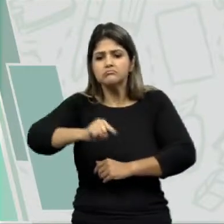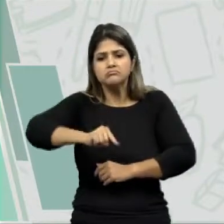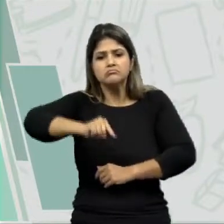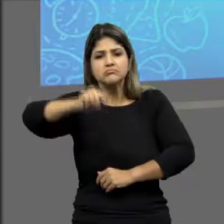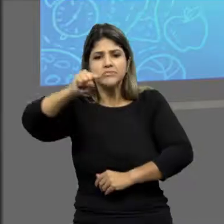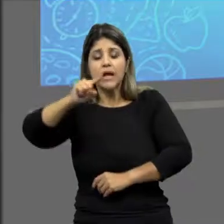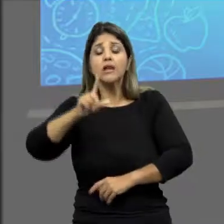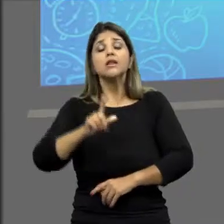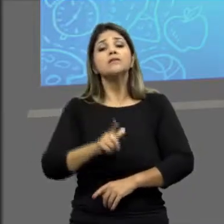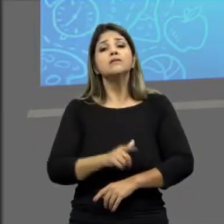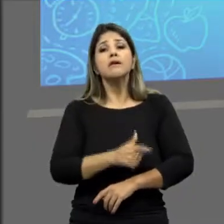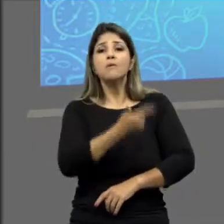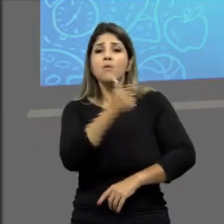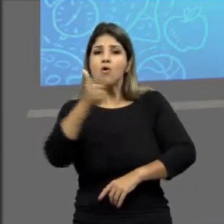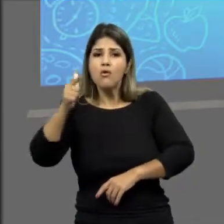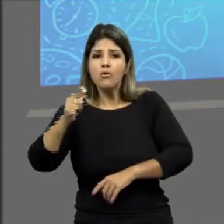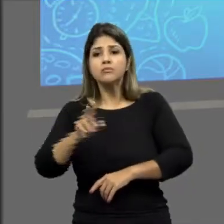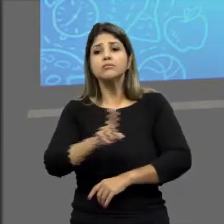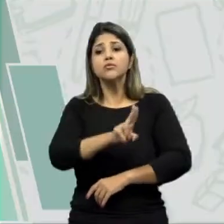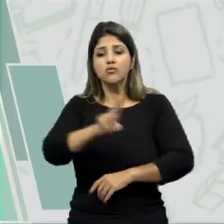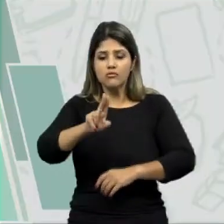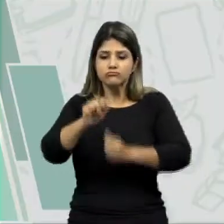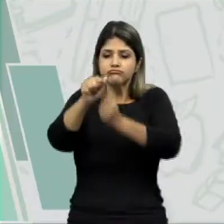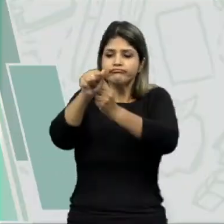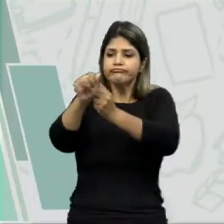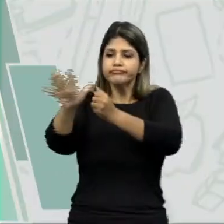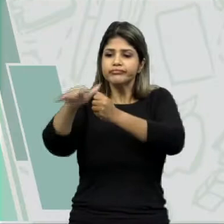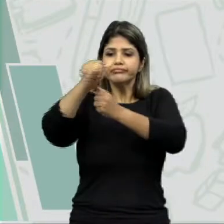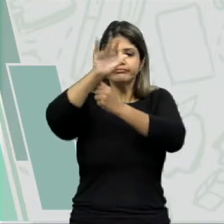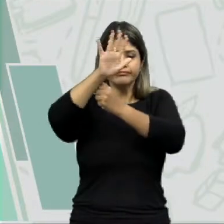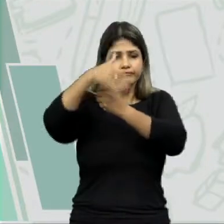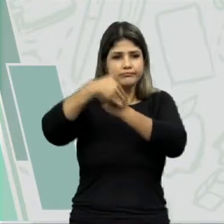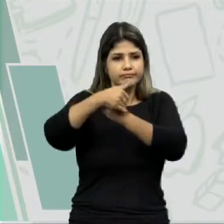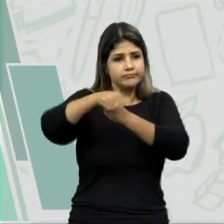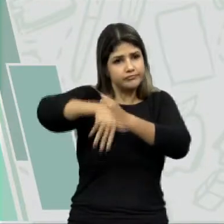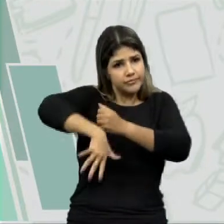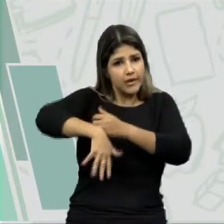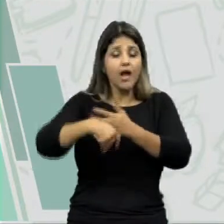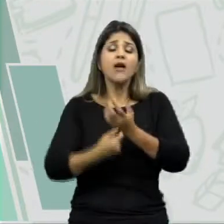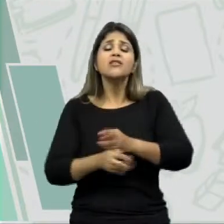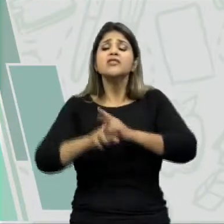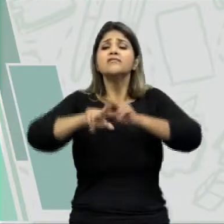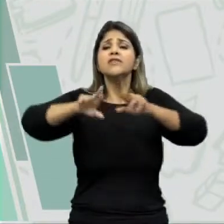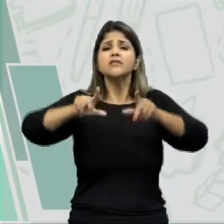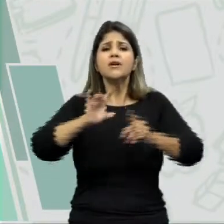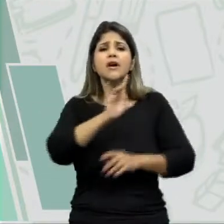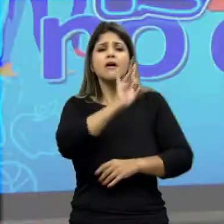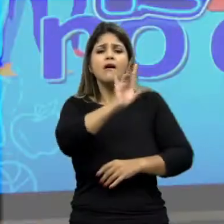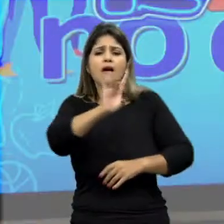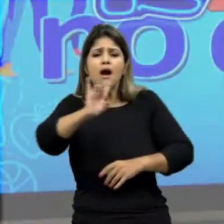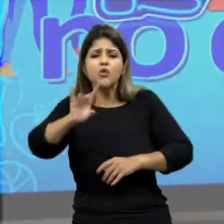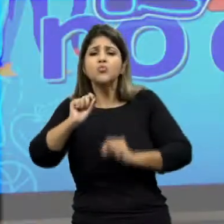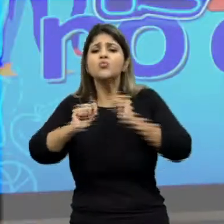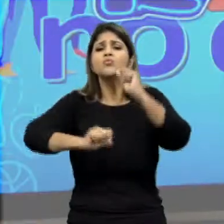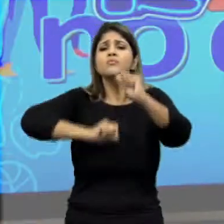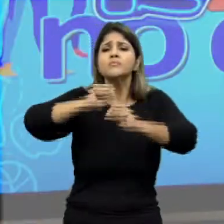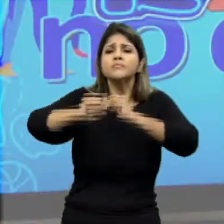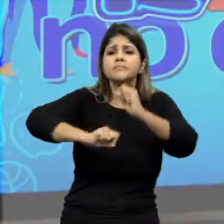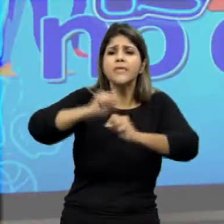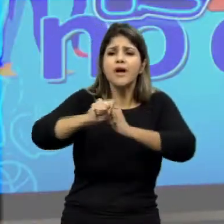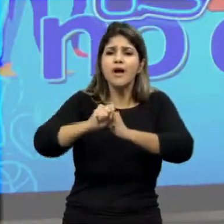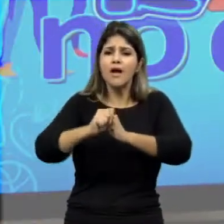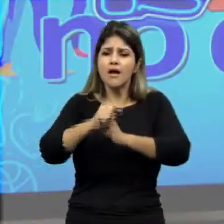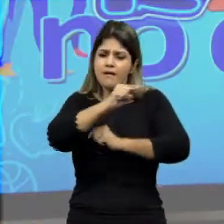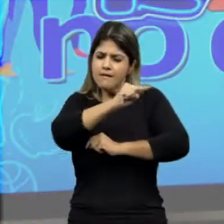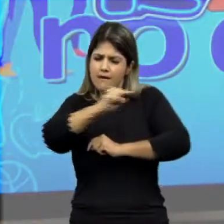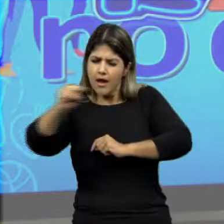lineares. E também temos as cadeias que são ramificadas. Vamos entender a diferença agora de cada uma? Vamos lá. O que vem a ser